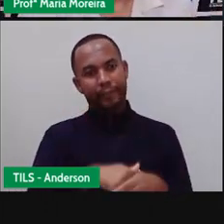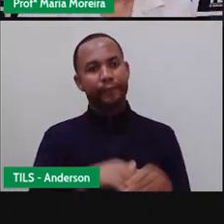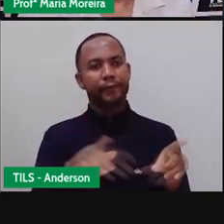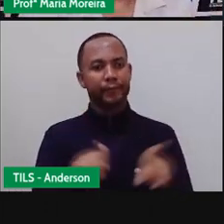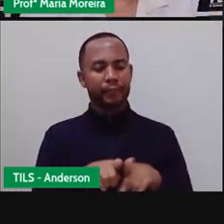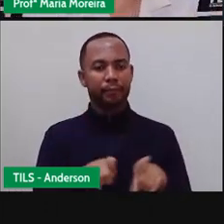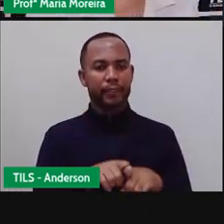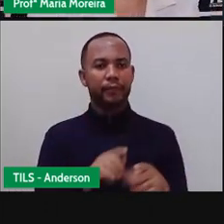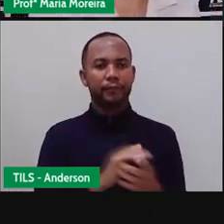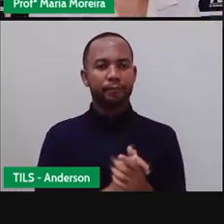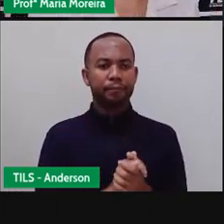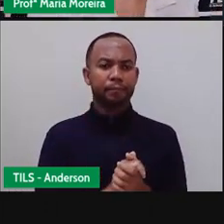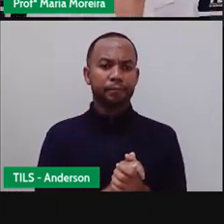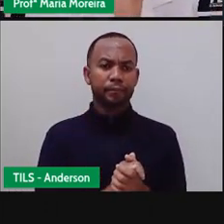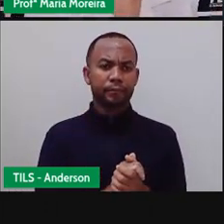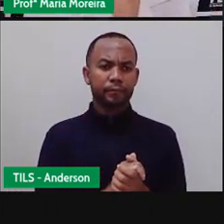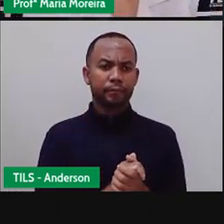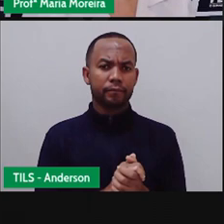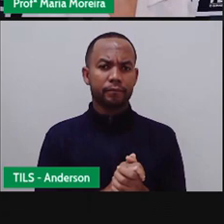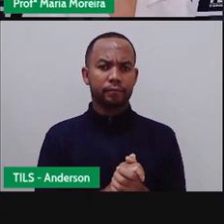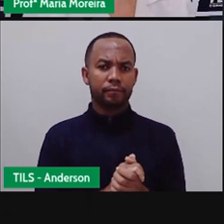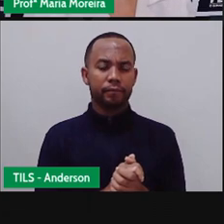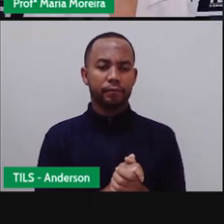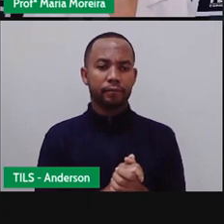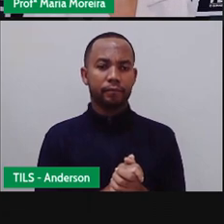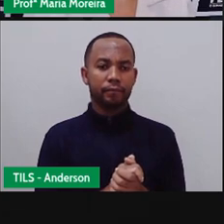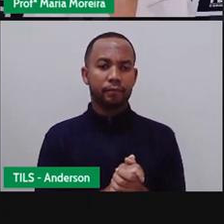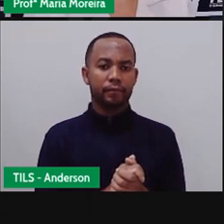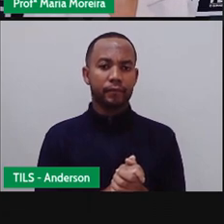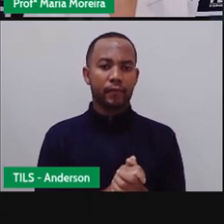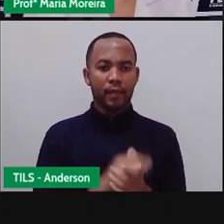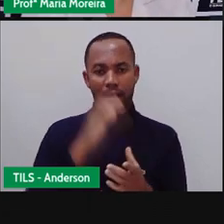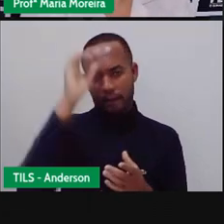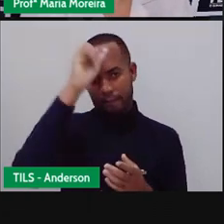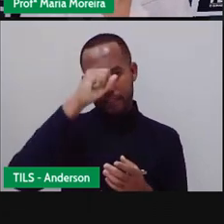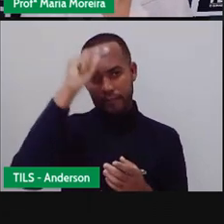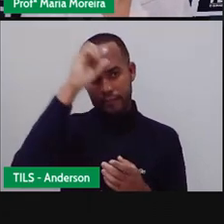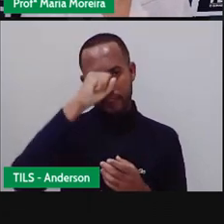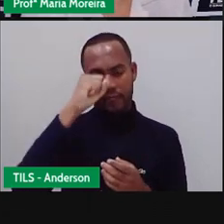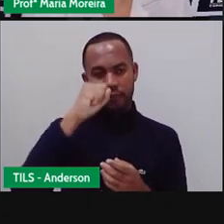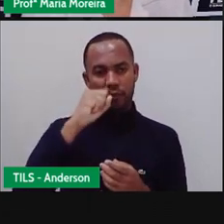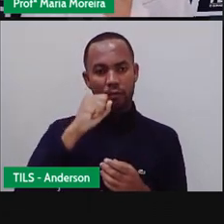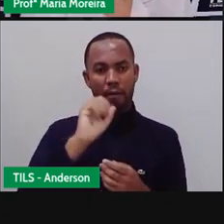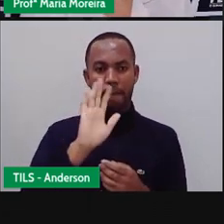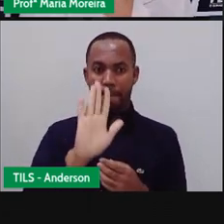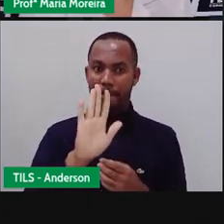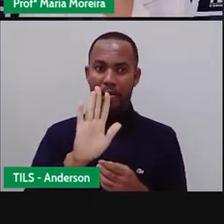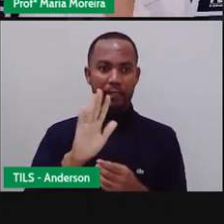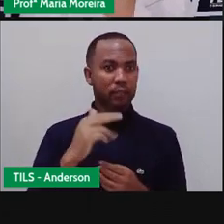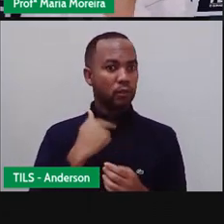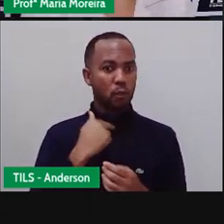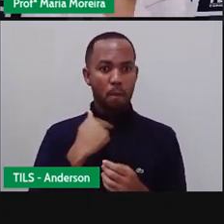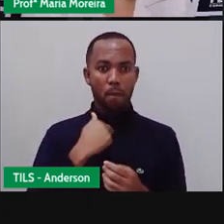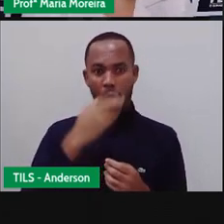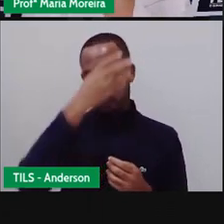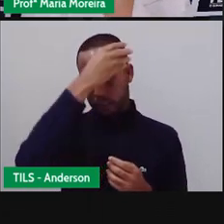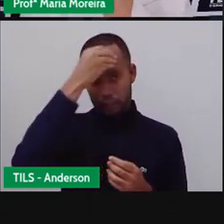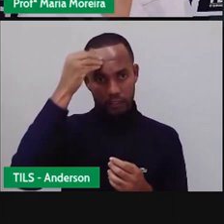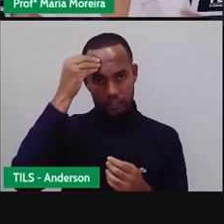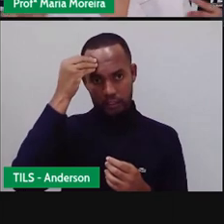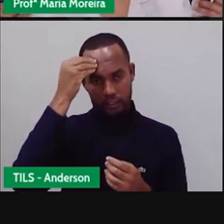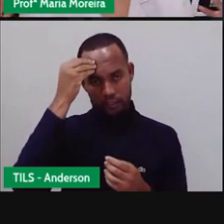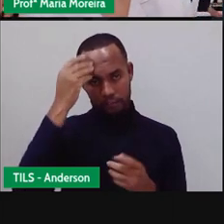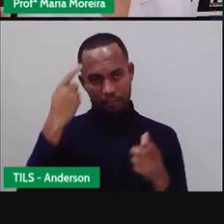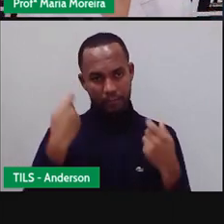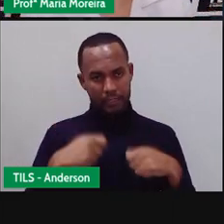Equilibrado. Bom, isso, né, faz parte do aprendizado e não pode ser esquecido. Vocês não podem esquecer que